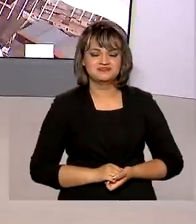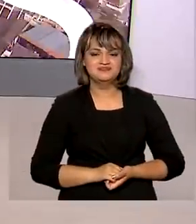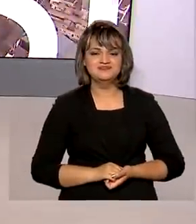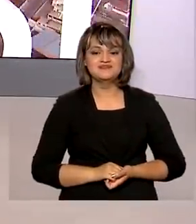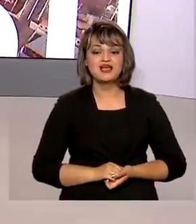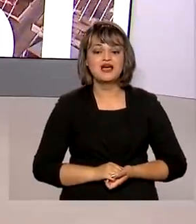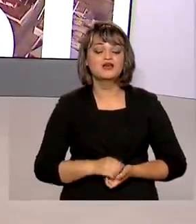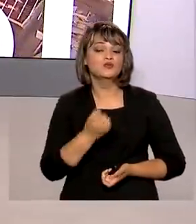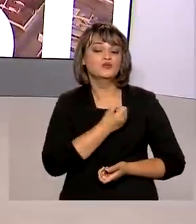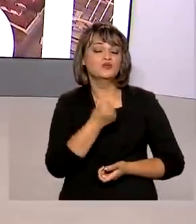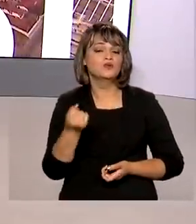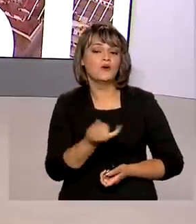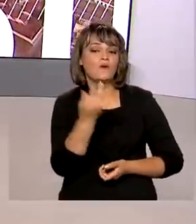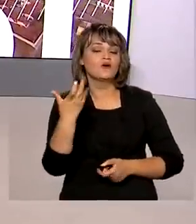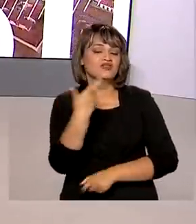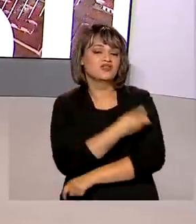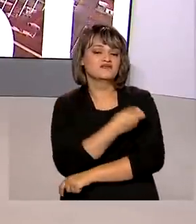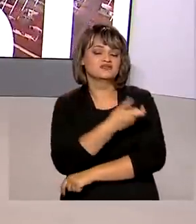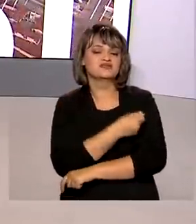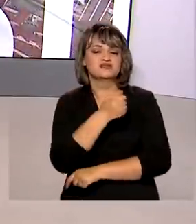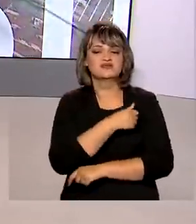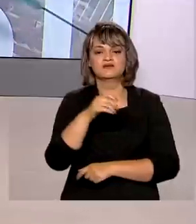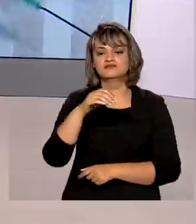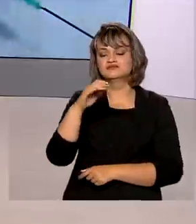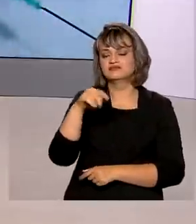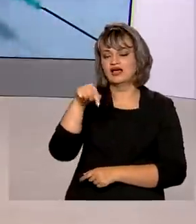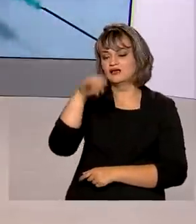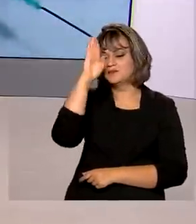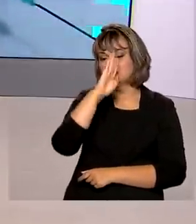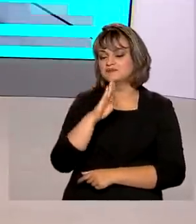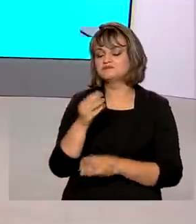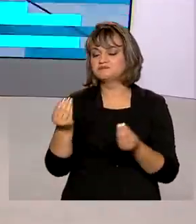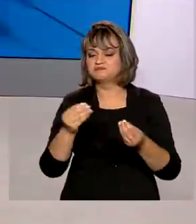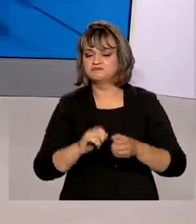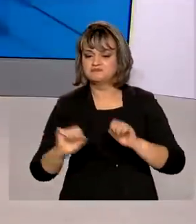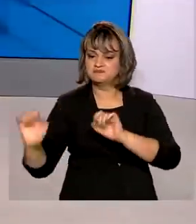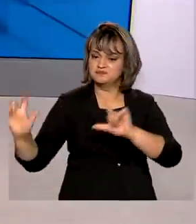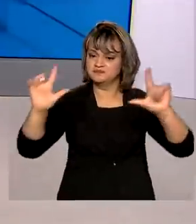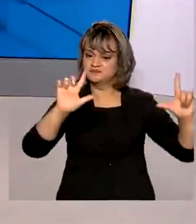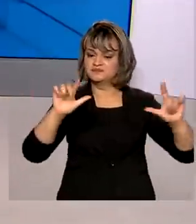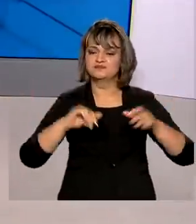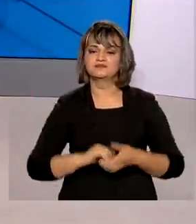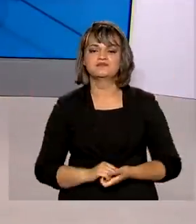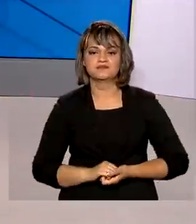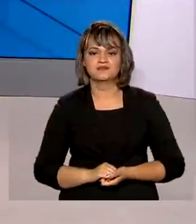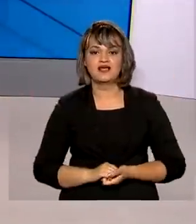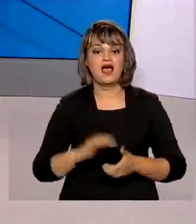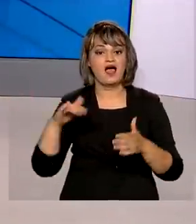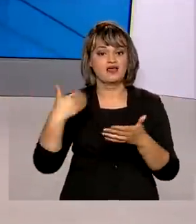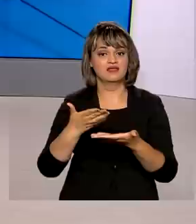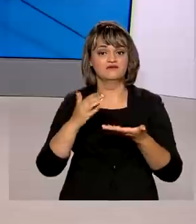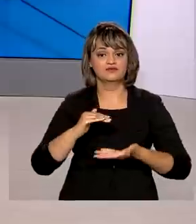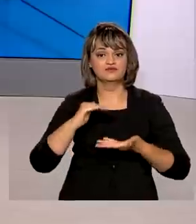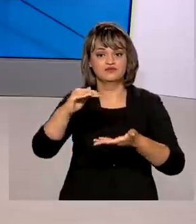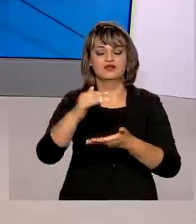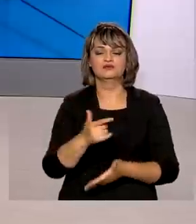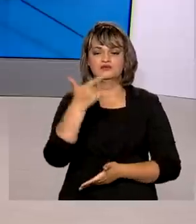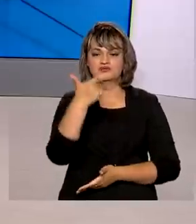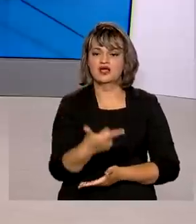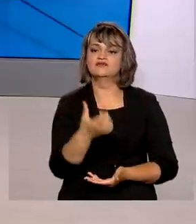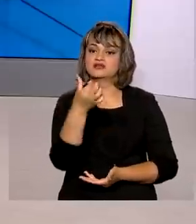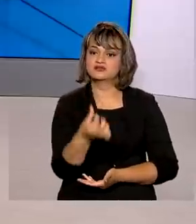Vamos ver os números exatos da vacinação contra a Covid-19 pelo Brasil, aqui no telão? Vamos lá? Até agora foram distribuídas